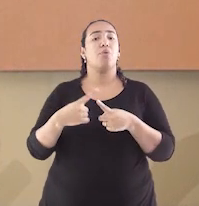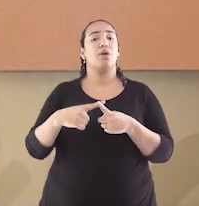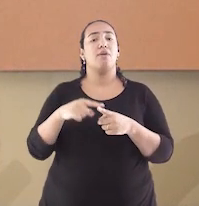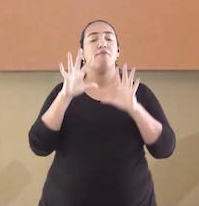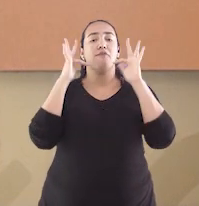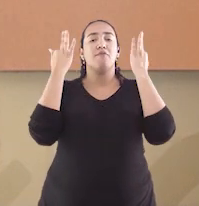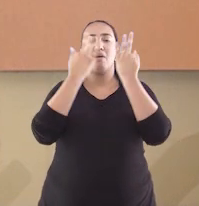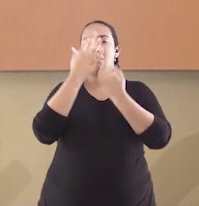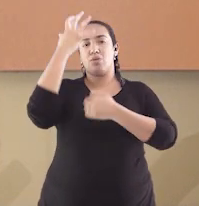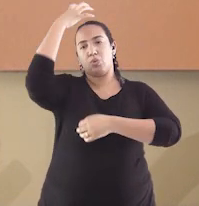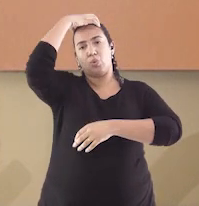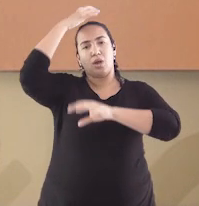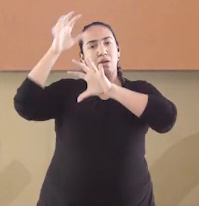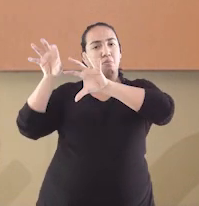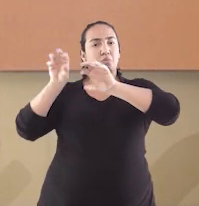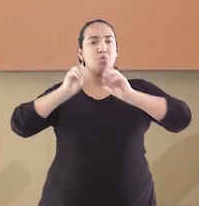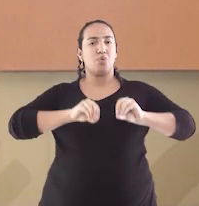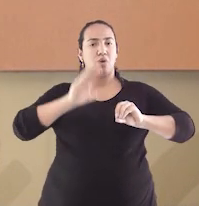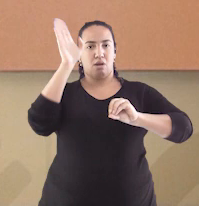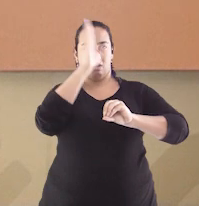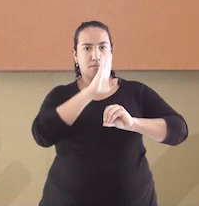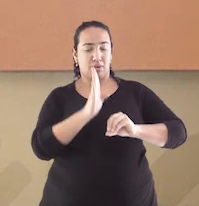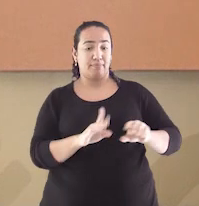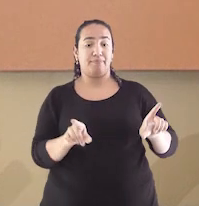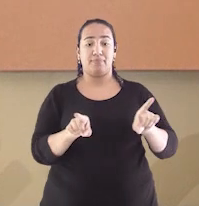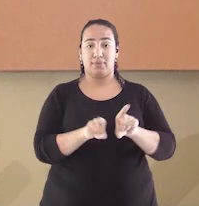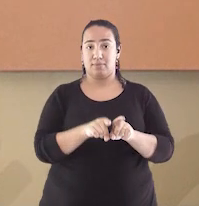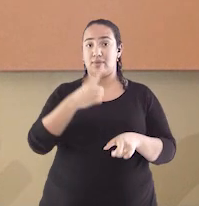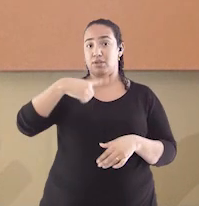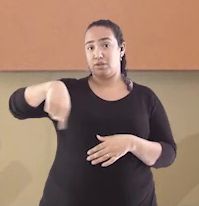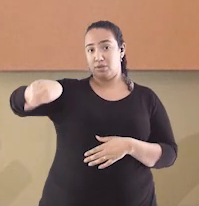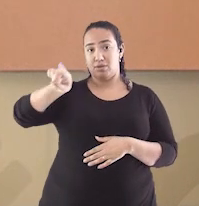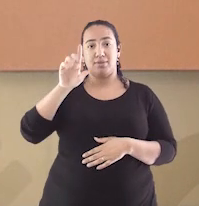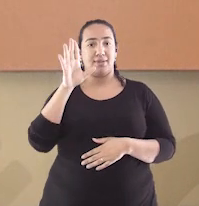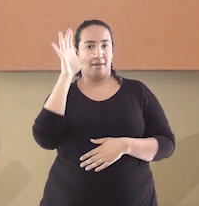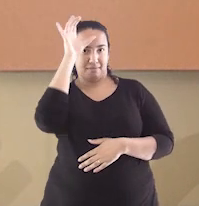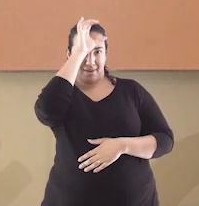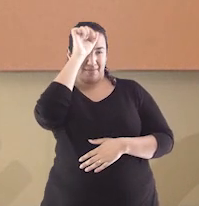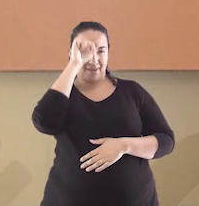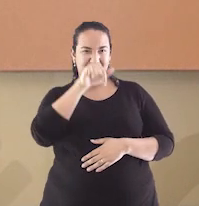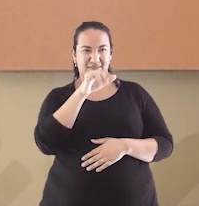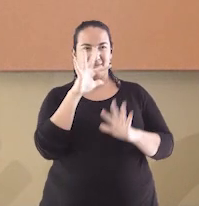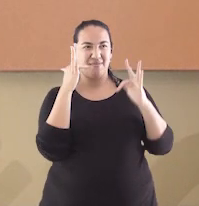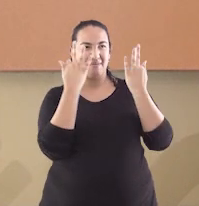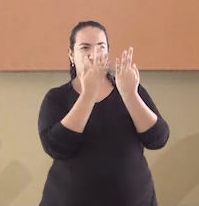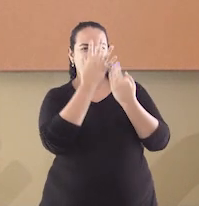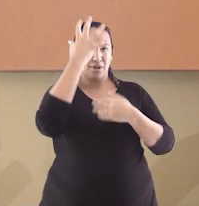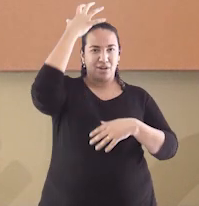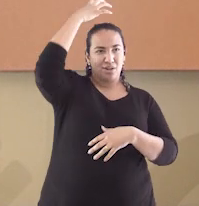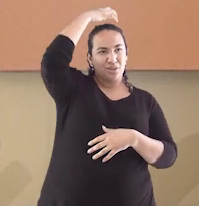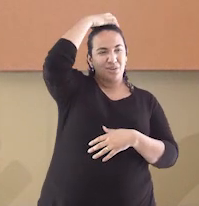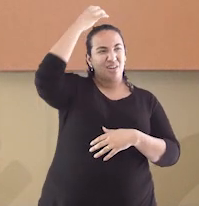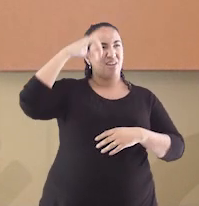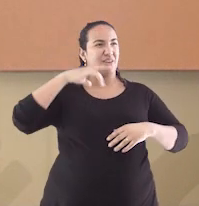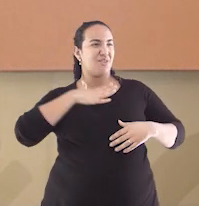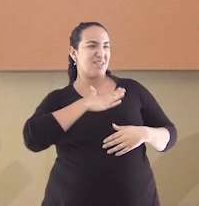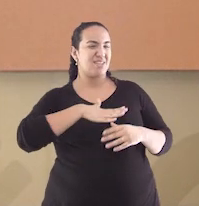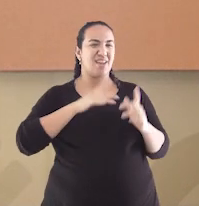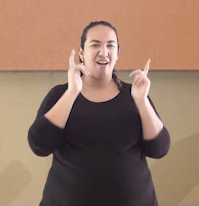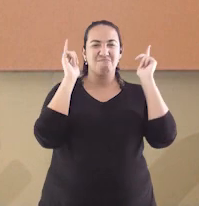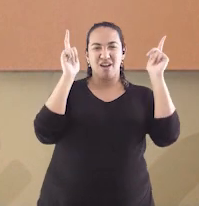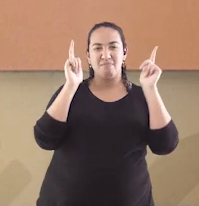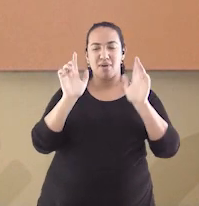Portugal e como foi sua chegada até o Brasil. Vimos que a corte gostava de uma baladinha, mas quando chegou aqui ficou super